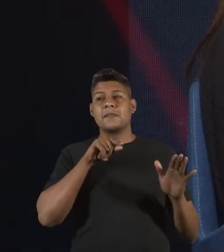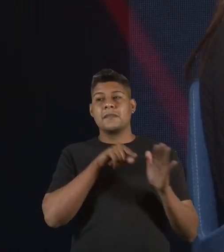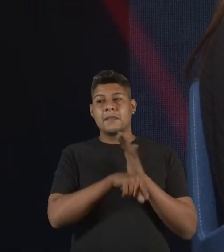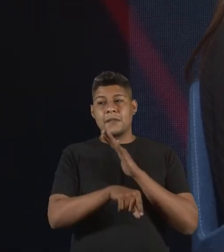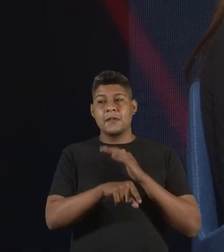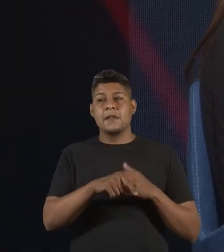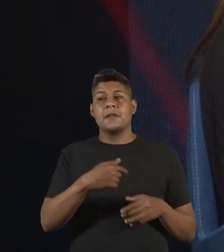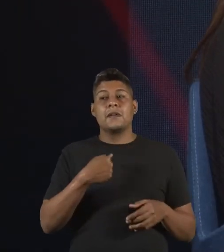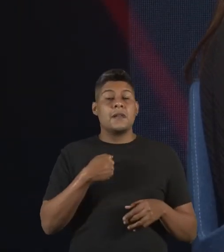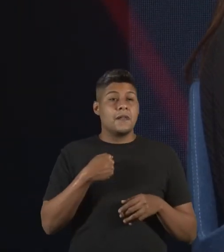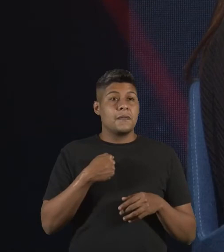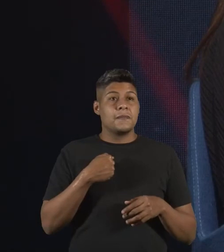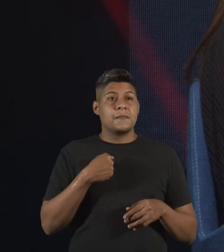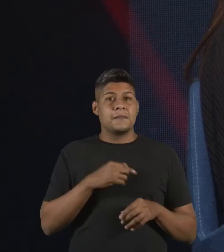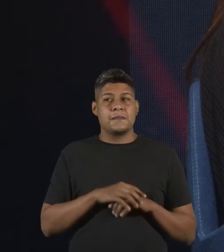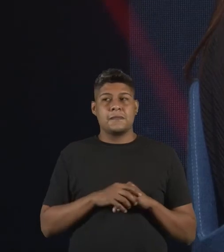Neiva,